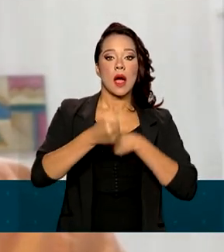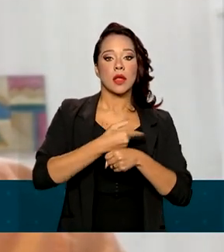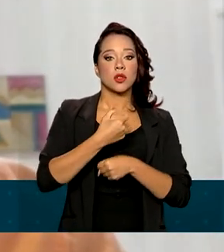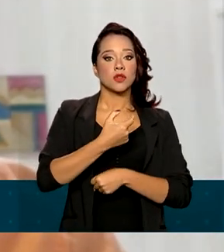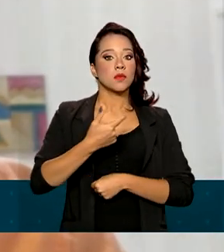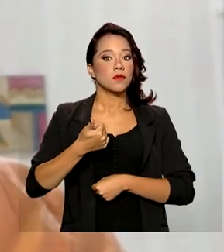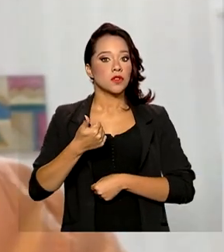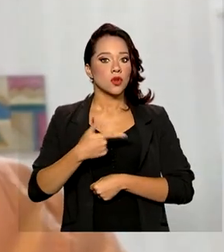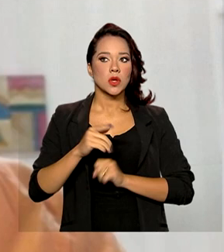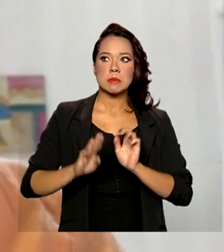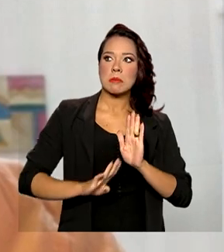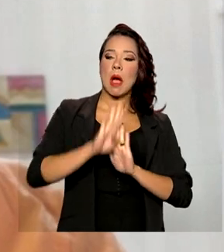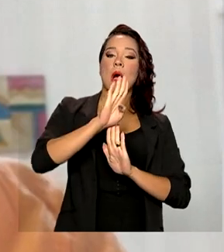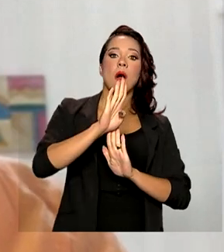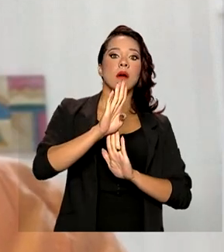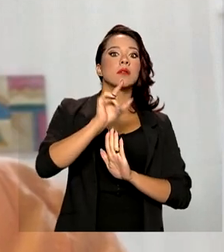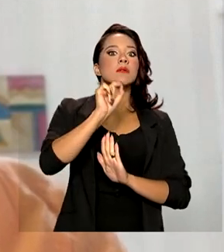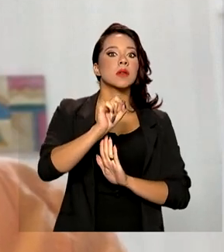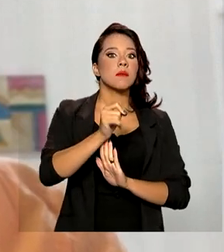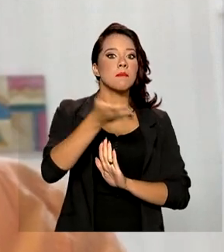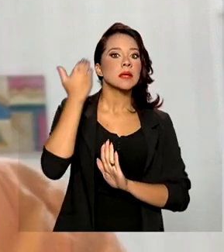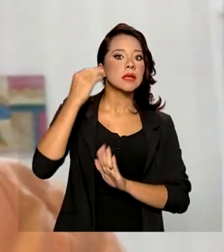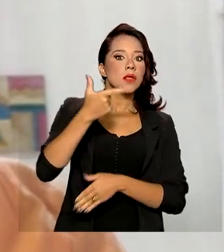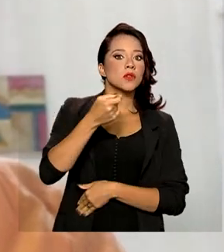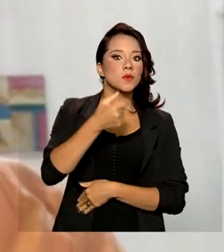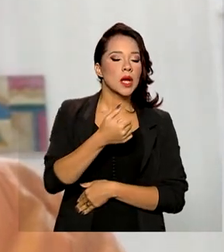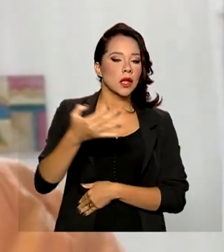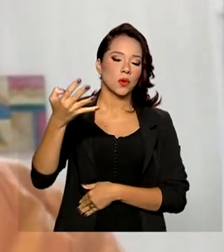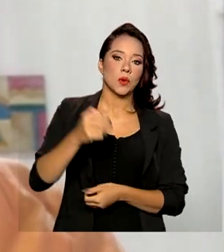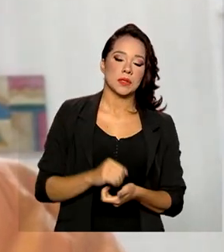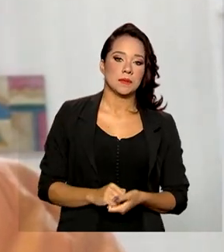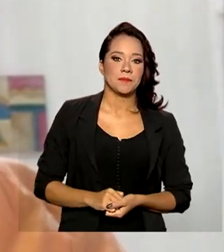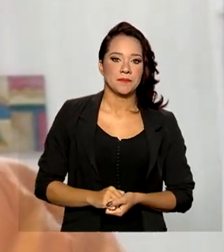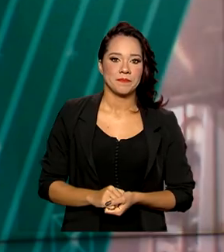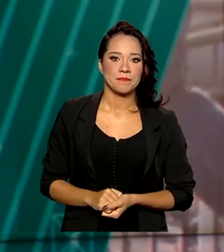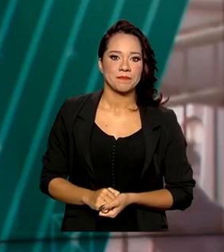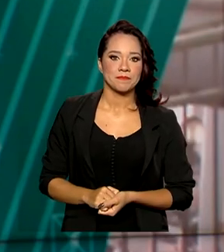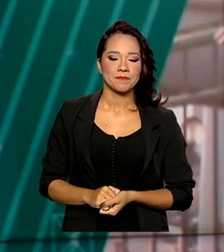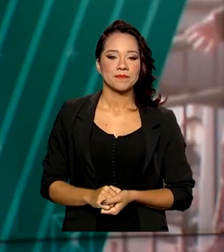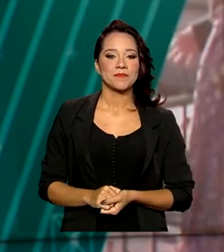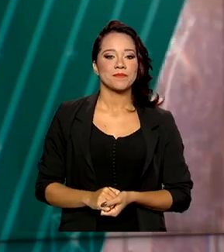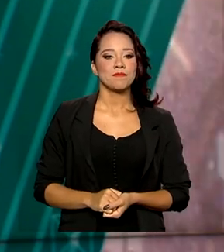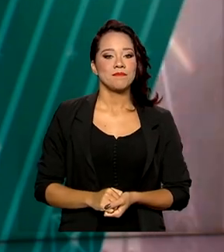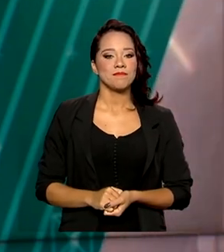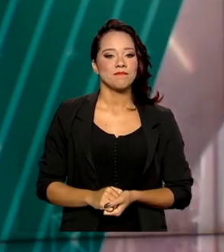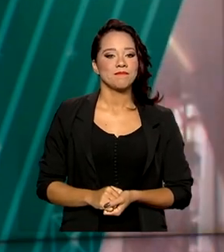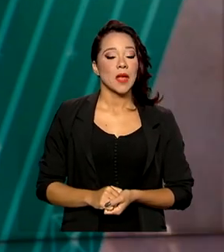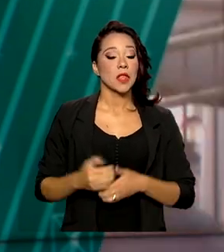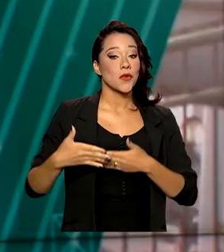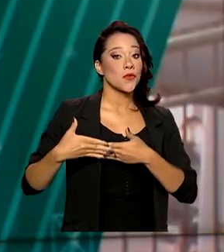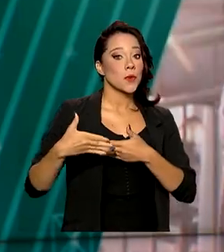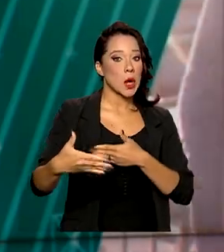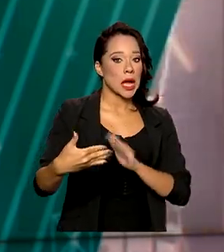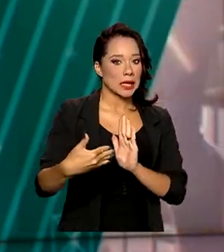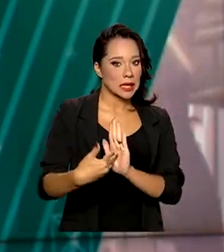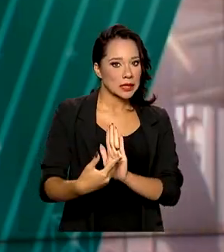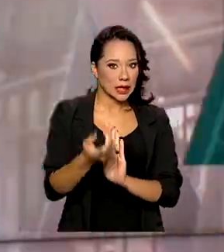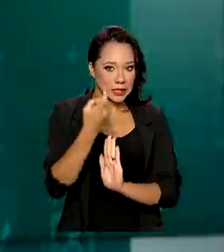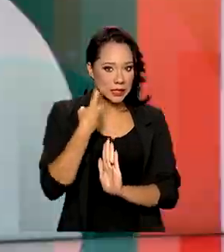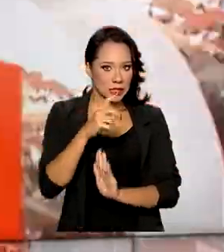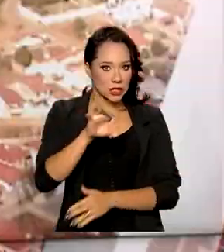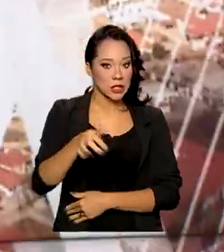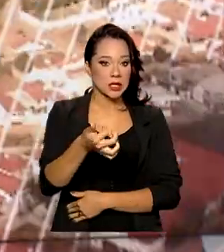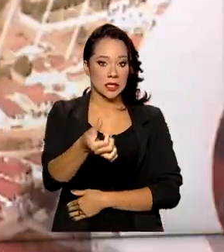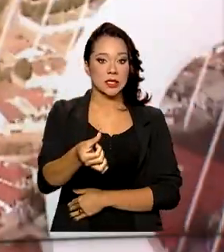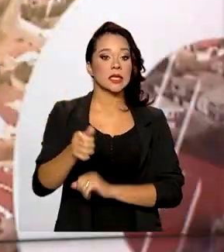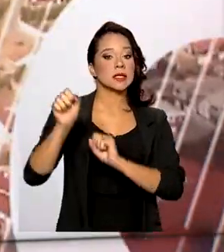2014, quando alcançou o ponto mais alto da sua série histórica. Foi prorrogado até esta sexta-feira, dia